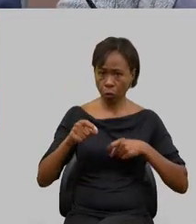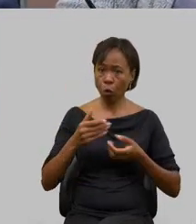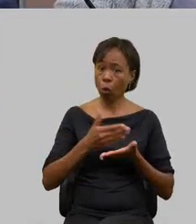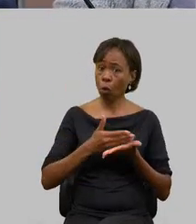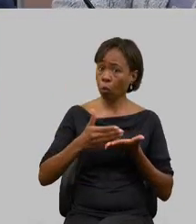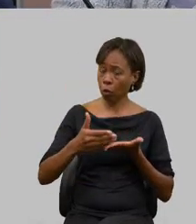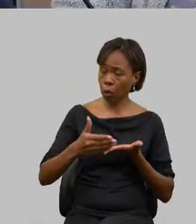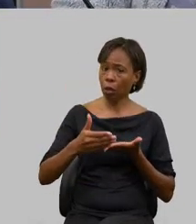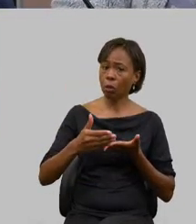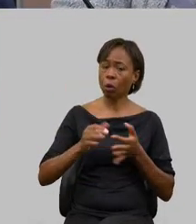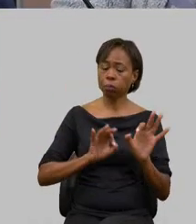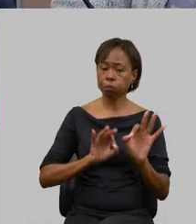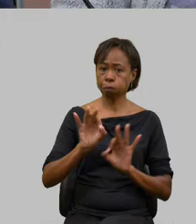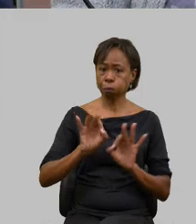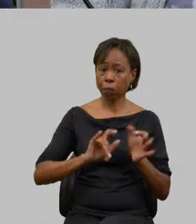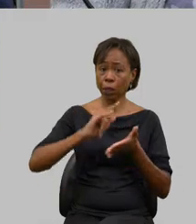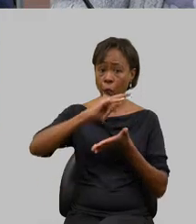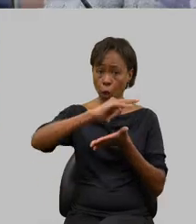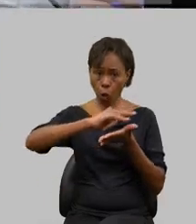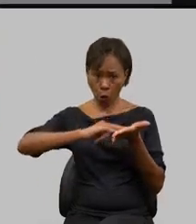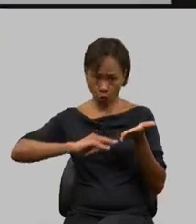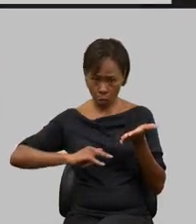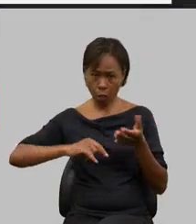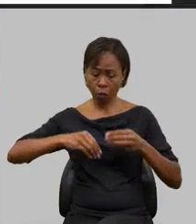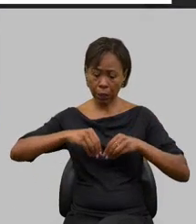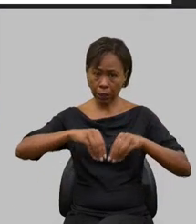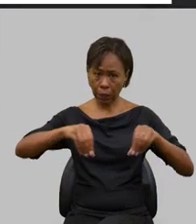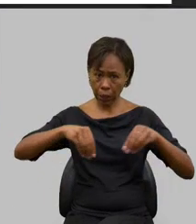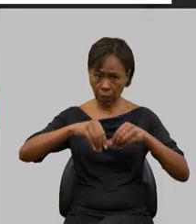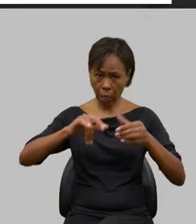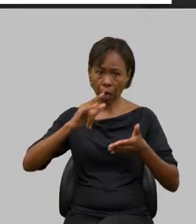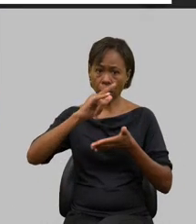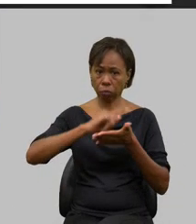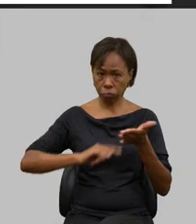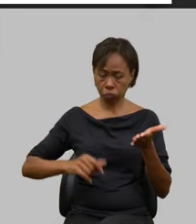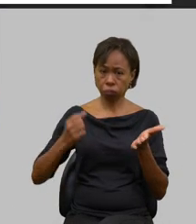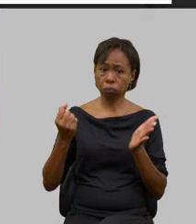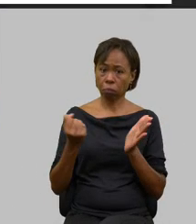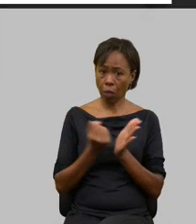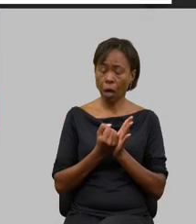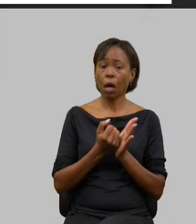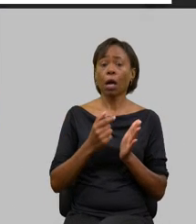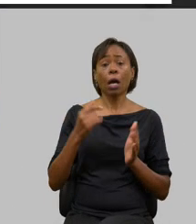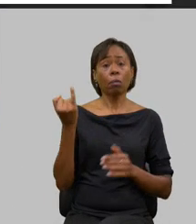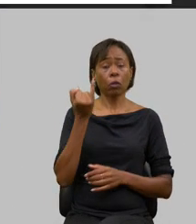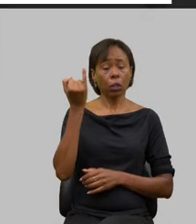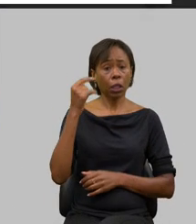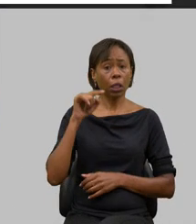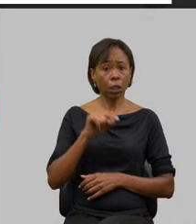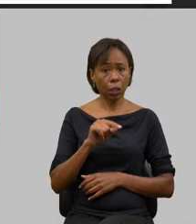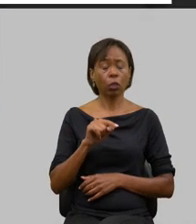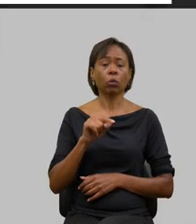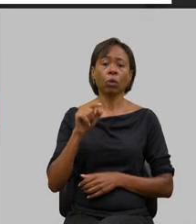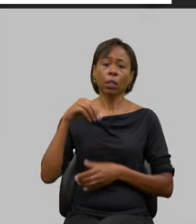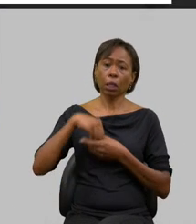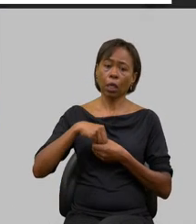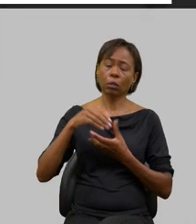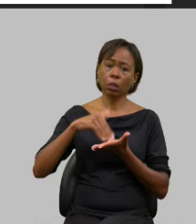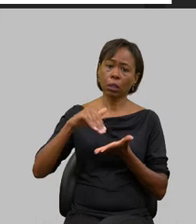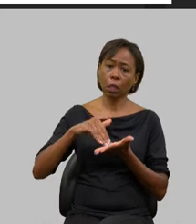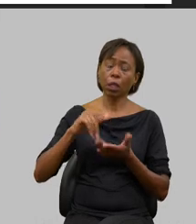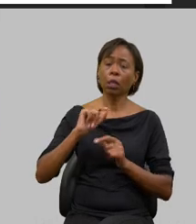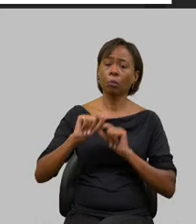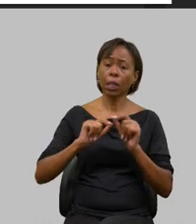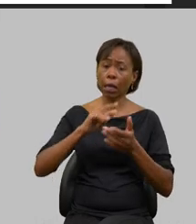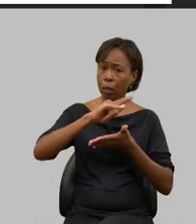regularização fundiária de suma importância esse trabalho feito pela Secretaria no quesito de regularizar